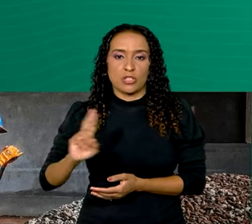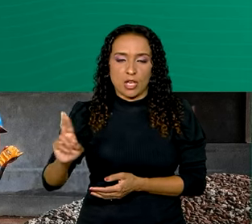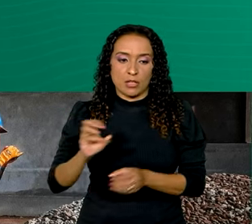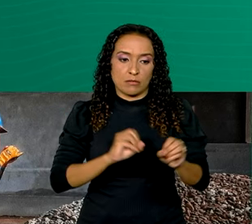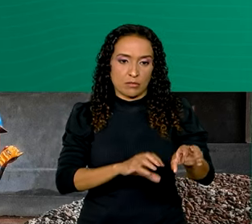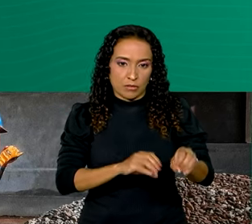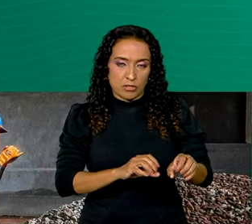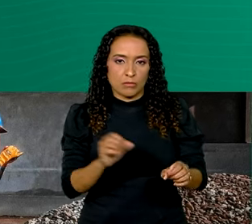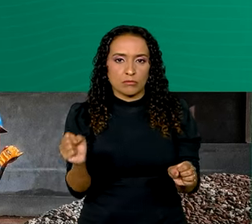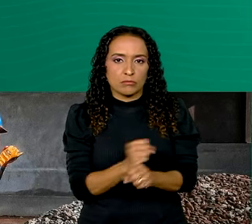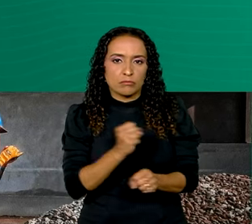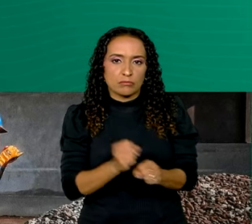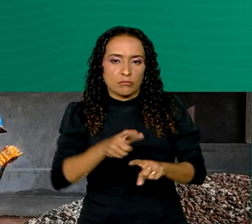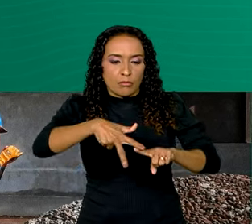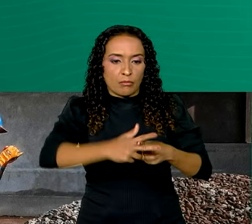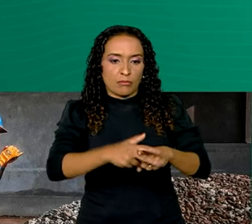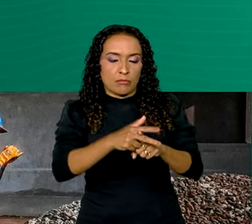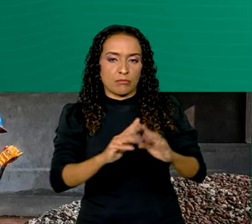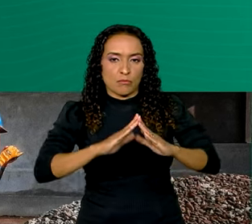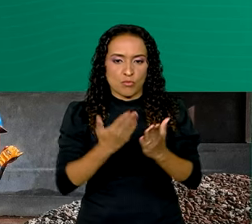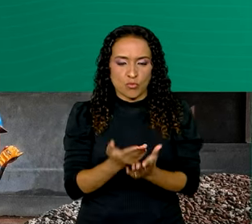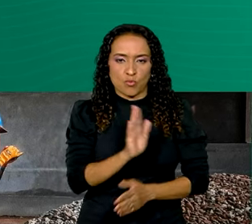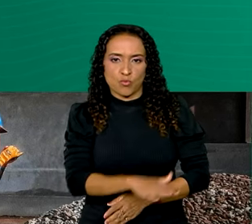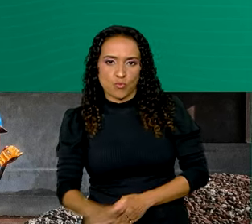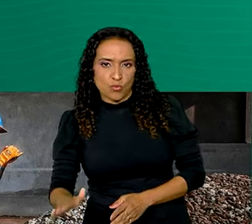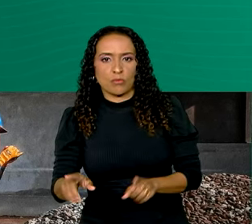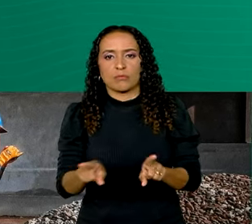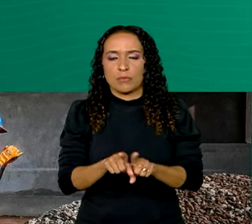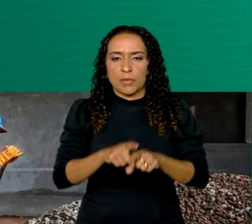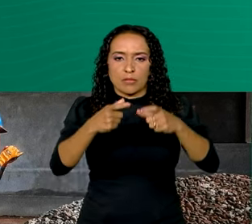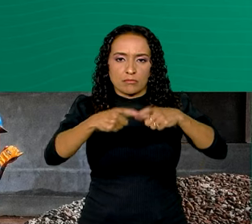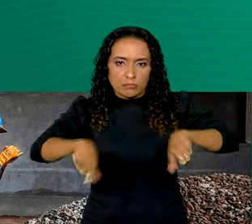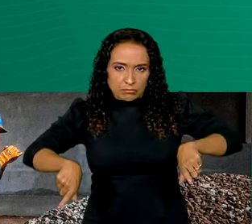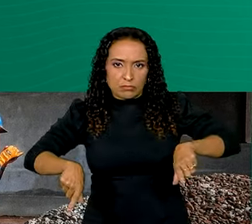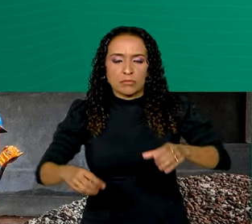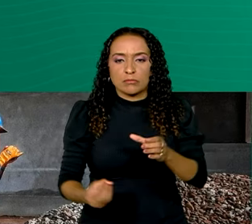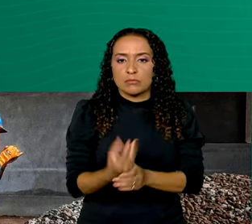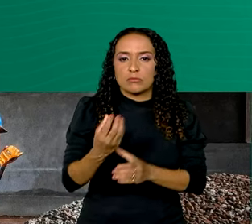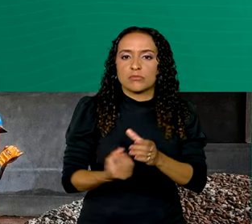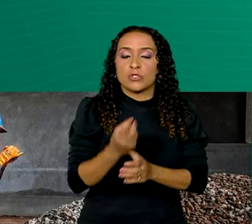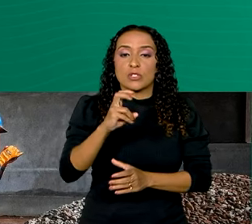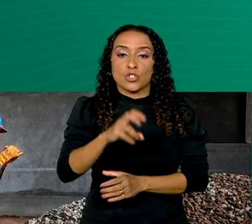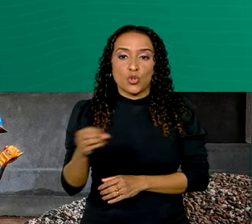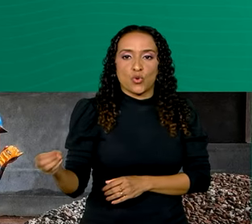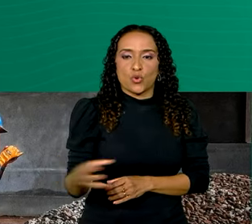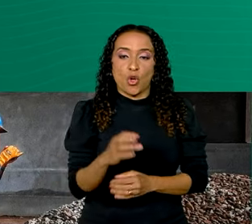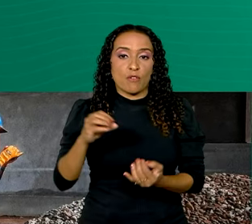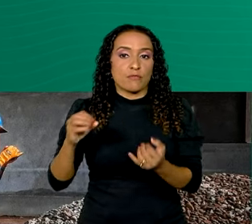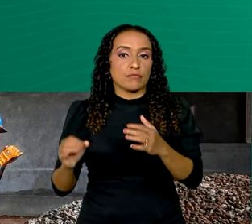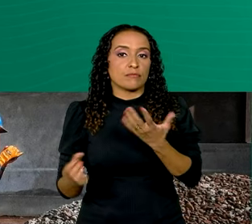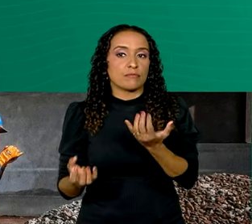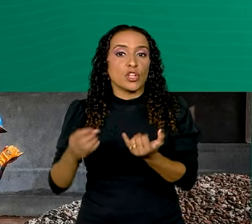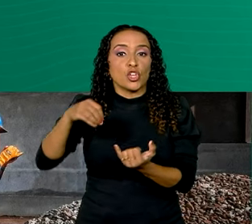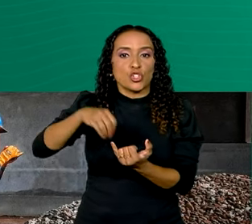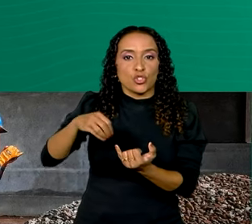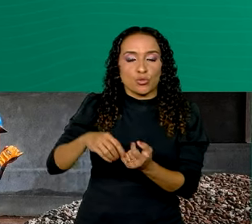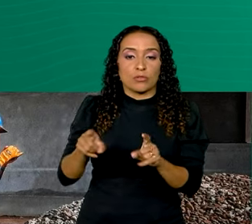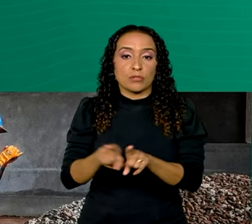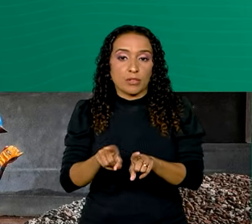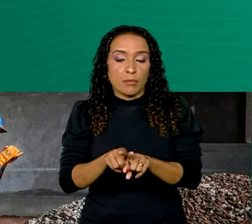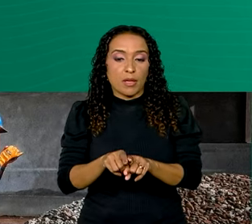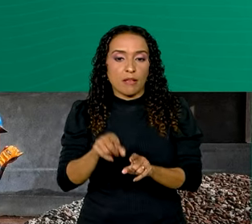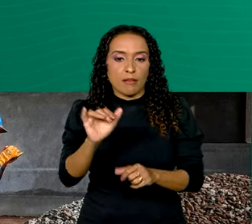para construção e reforma de creches, escolas e quadras, a criação de cinco novos institutos federais e